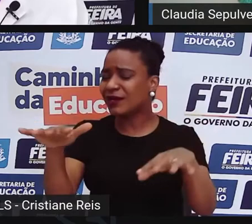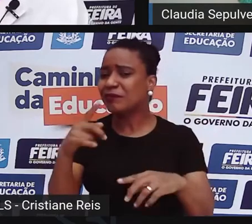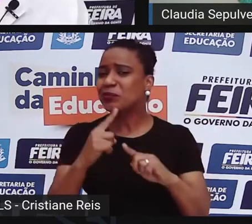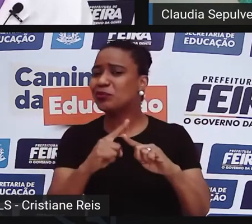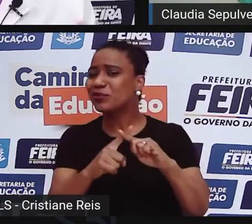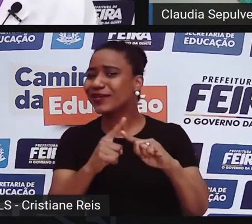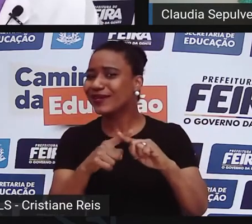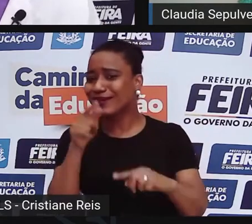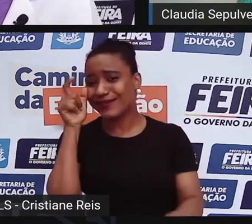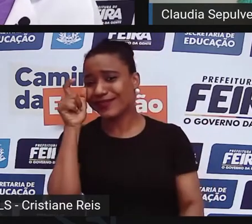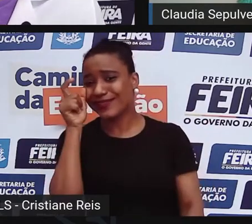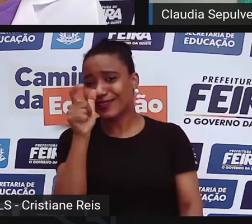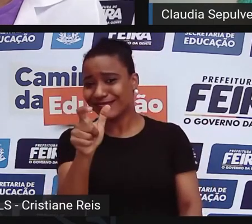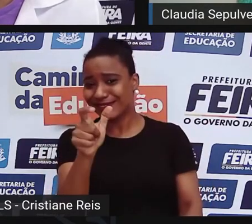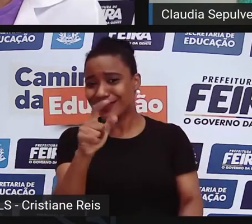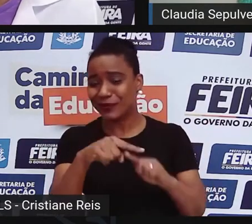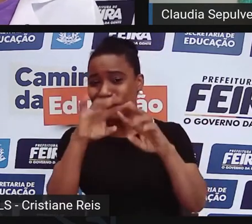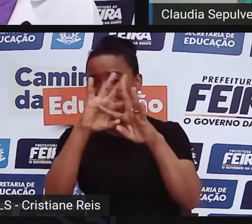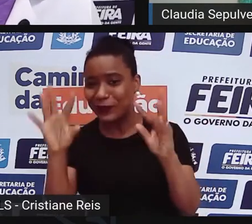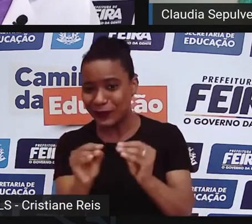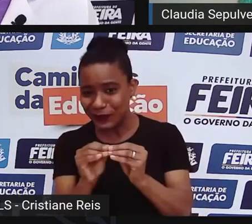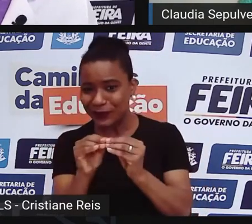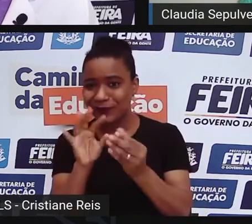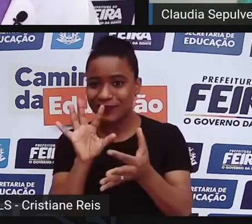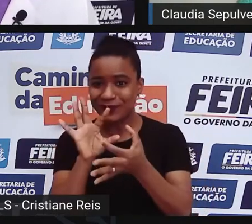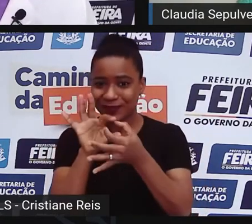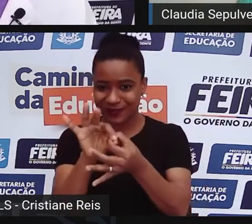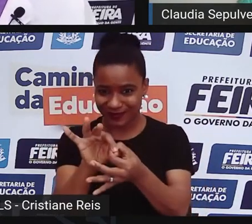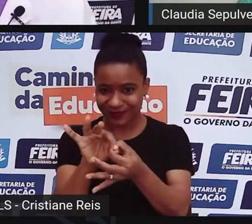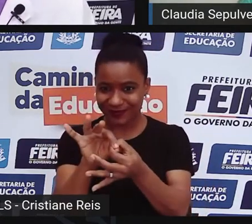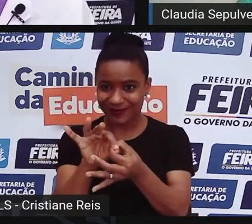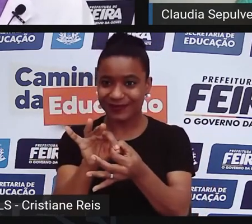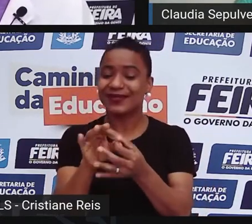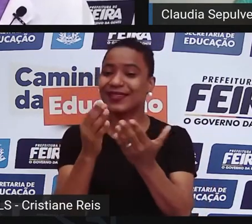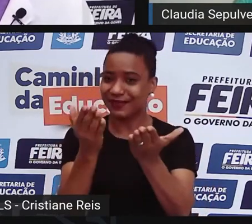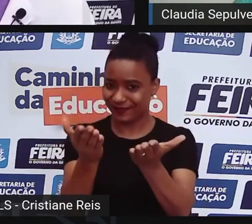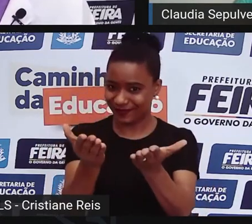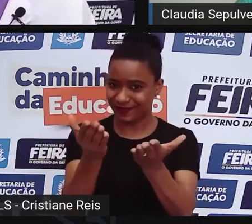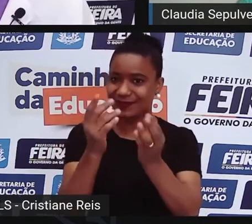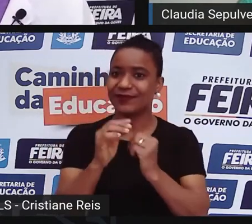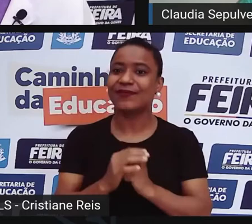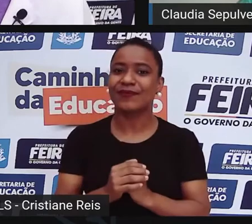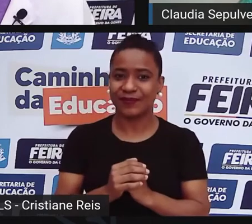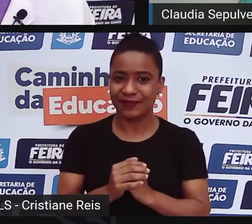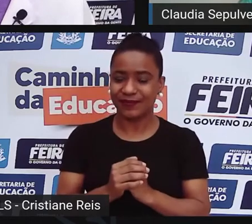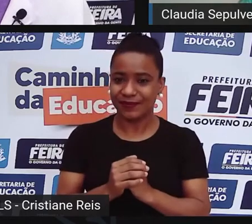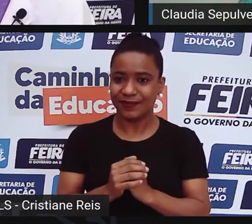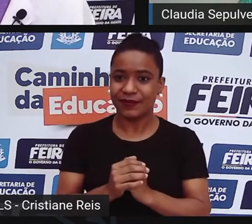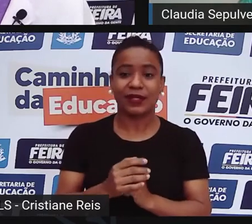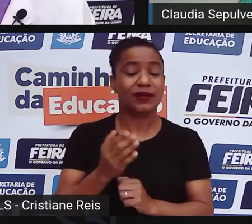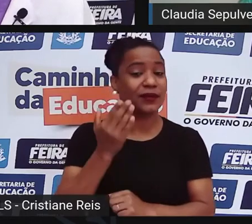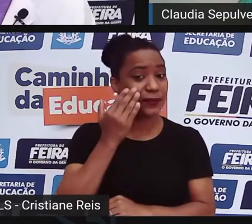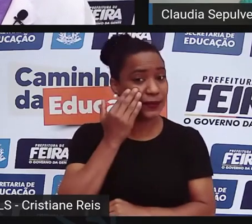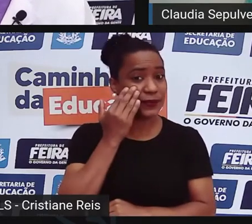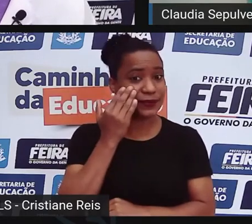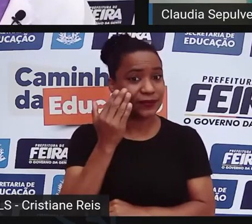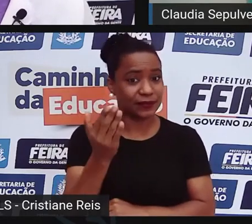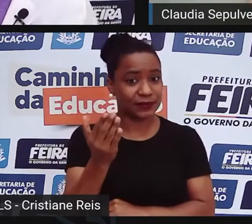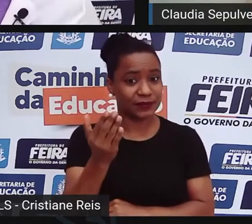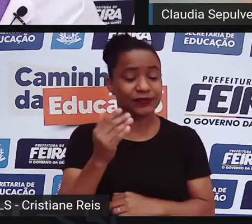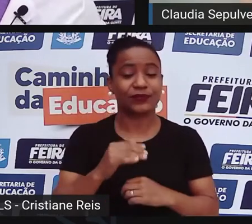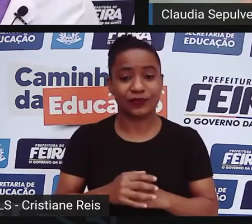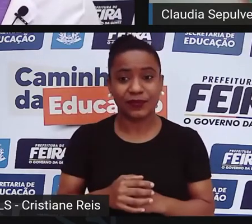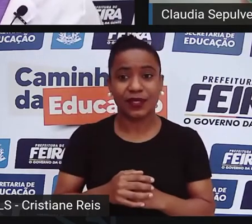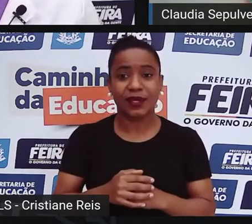para a gente afirmar aqui, meio retórica, mas importante, quer dizer, mostrar que isso